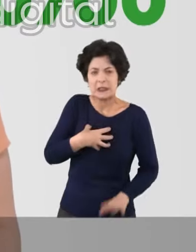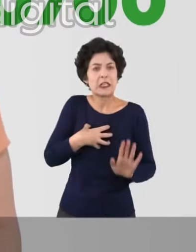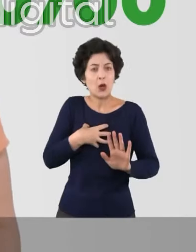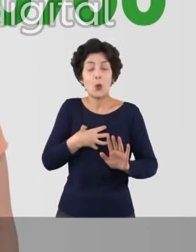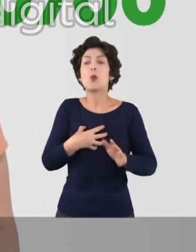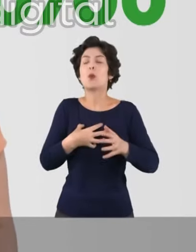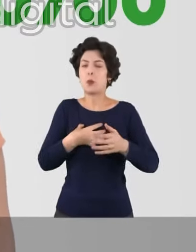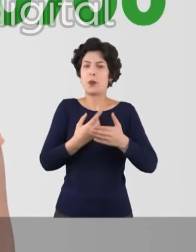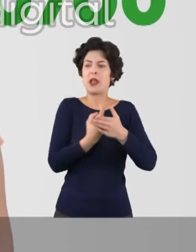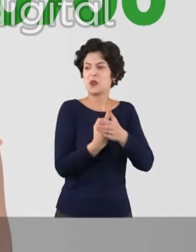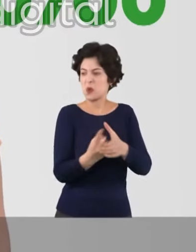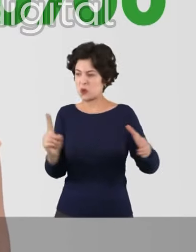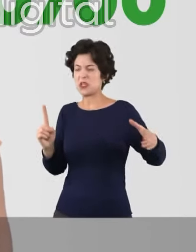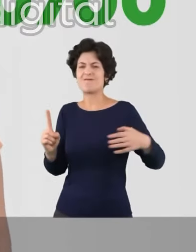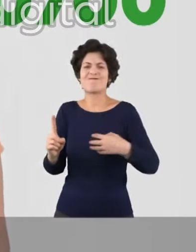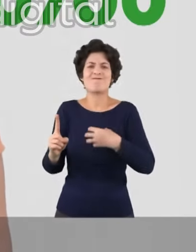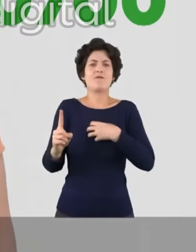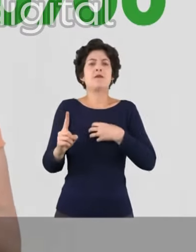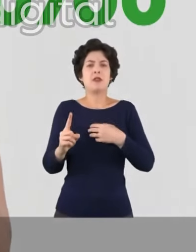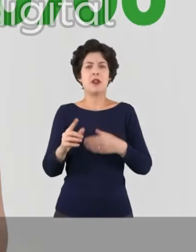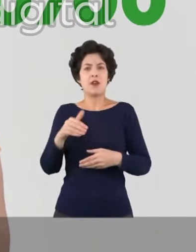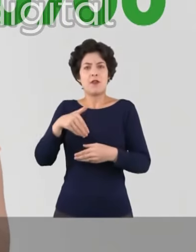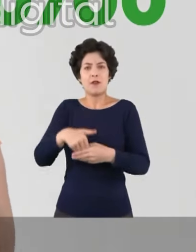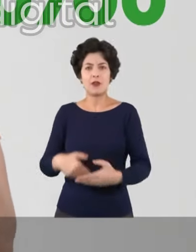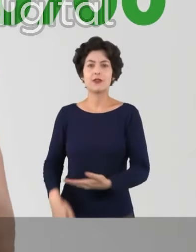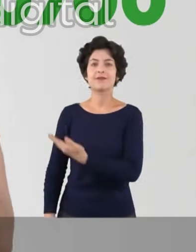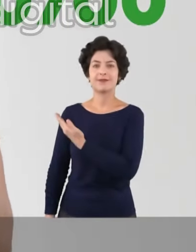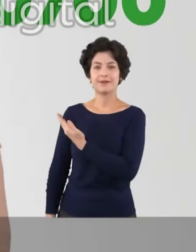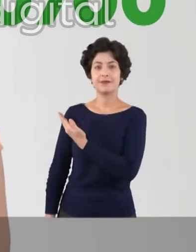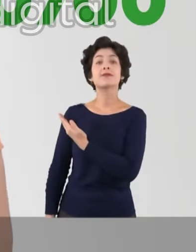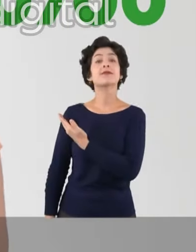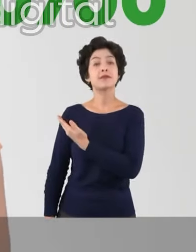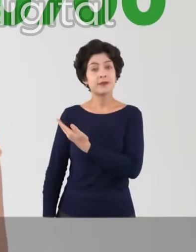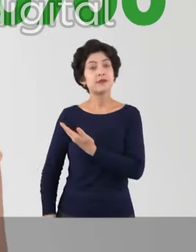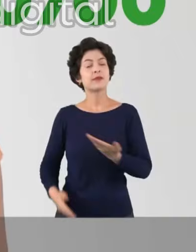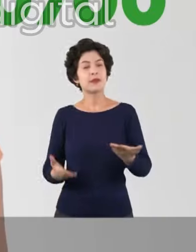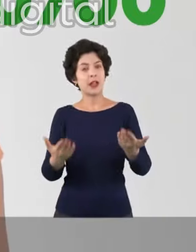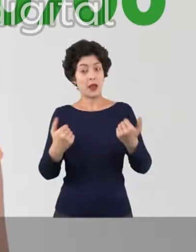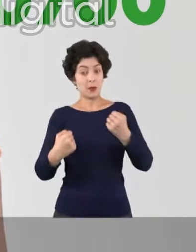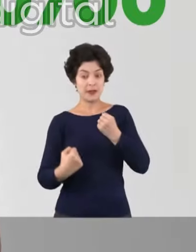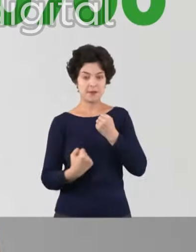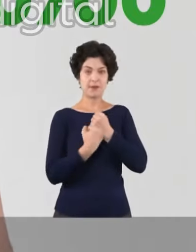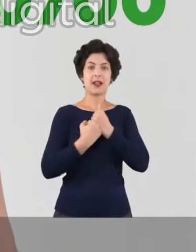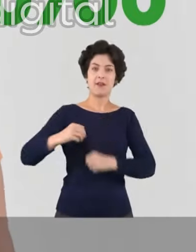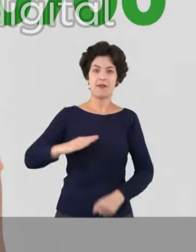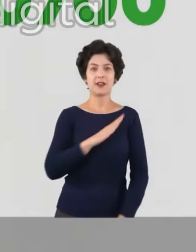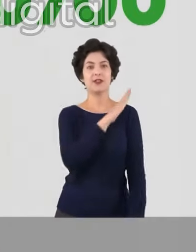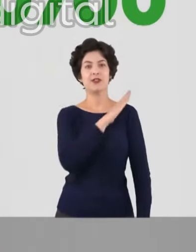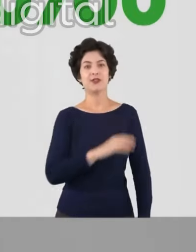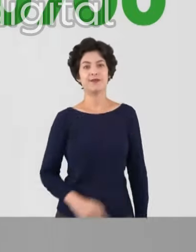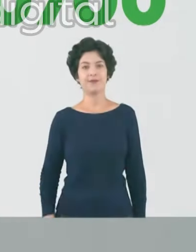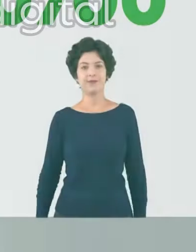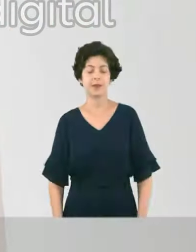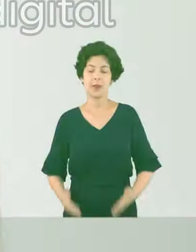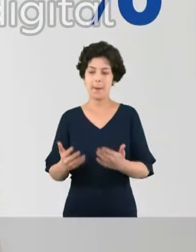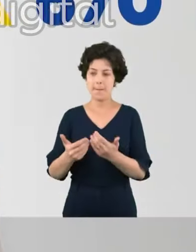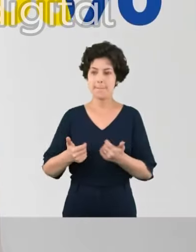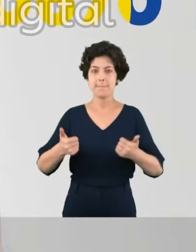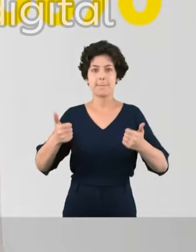o que dói é a escuridão. Vote 70 700. Conto com você, avante!